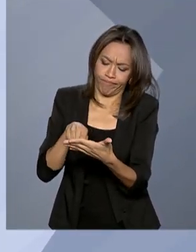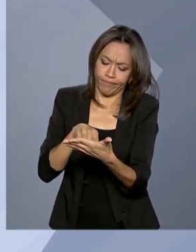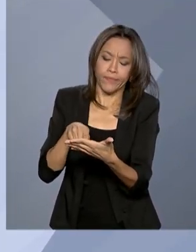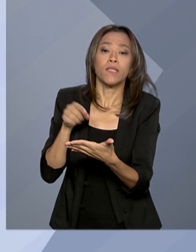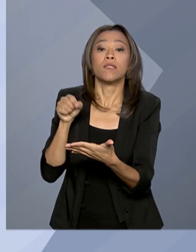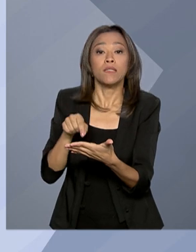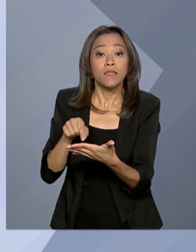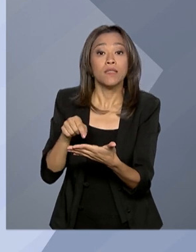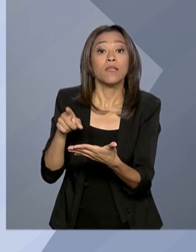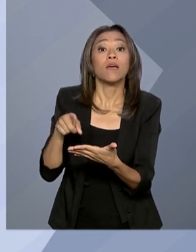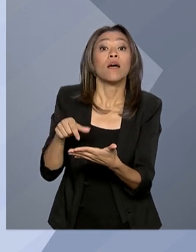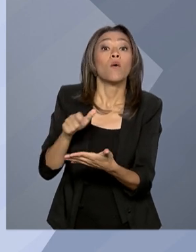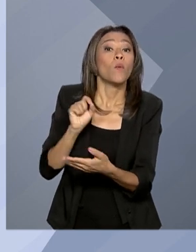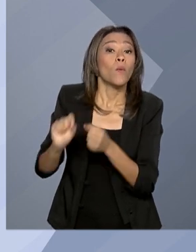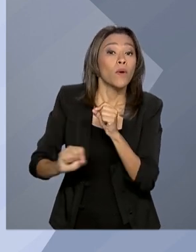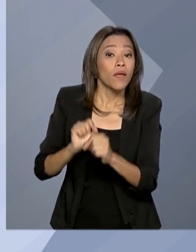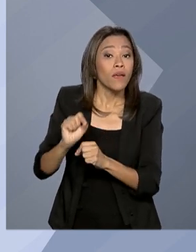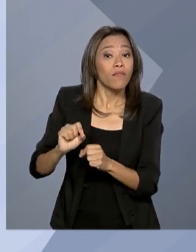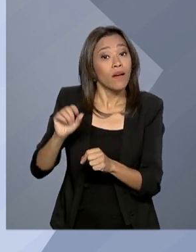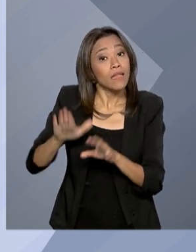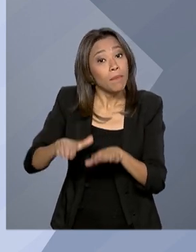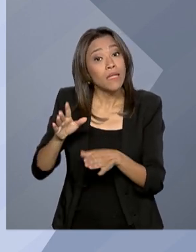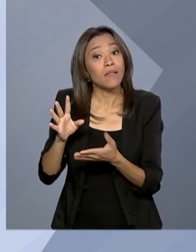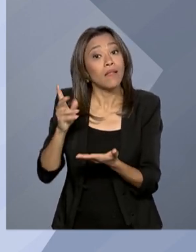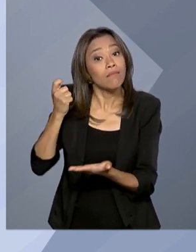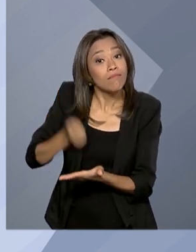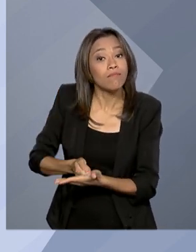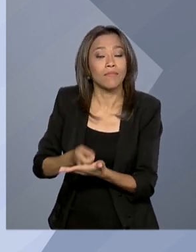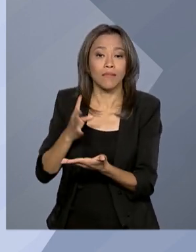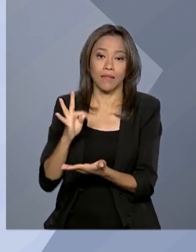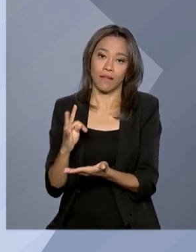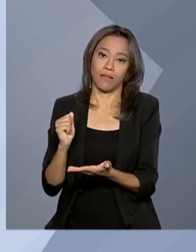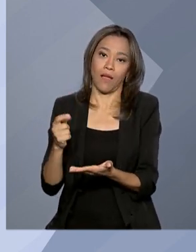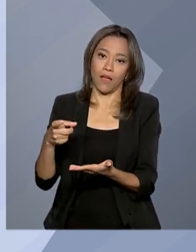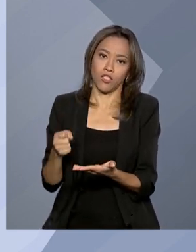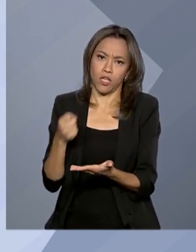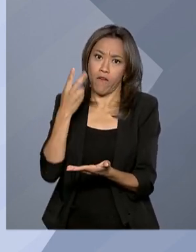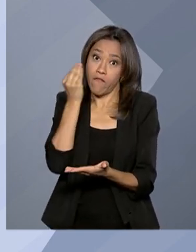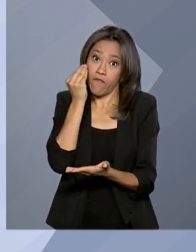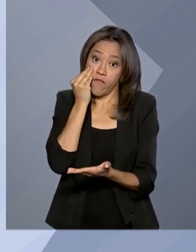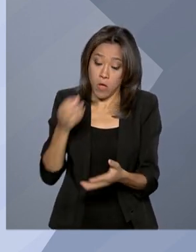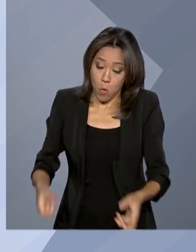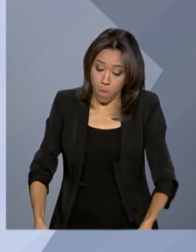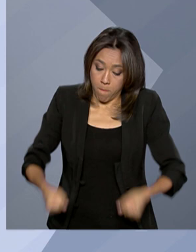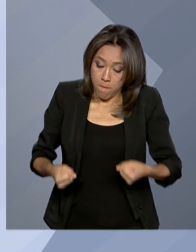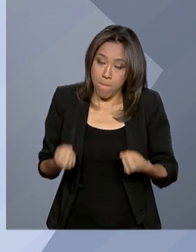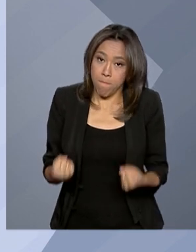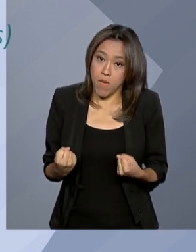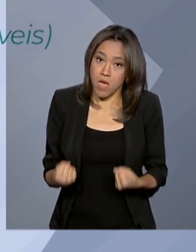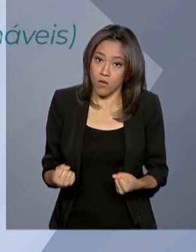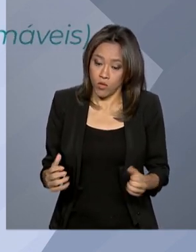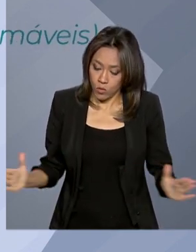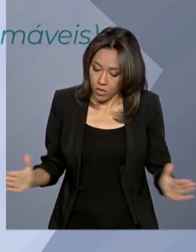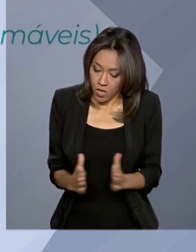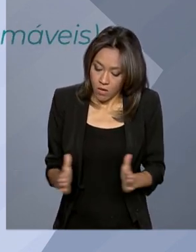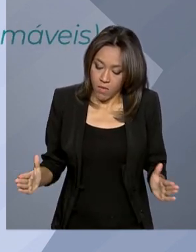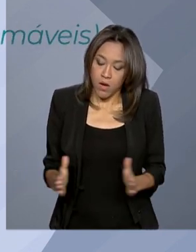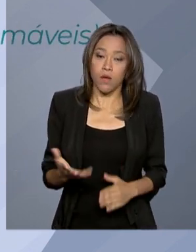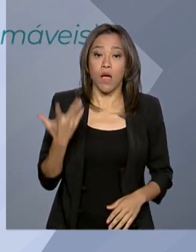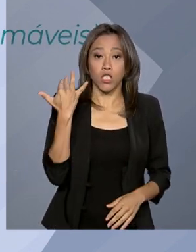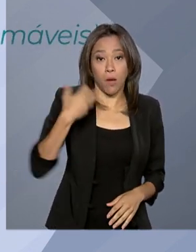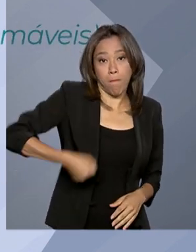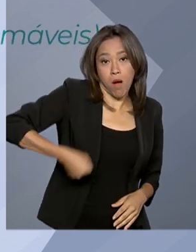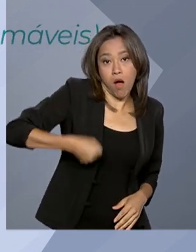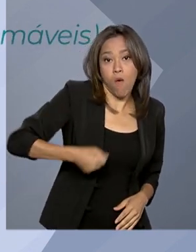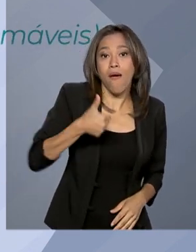bagagem despachada depende da tarifa paga. Confira o peso e as dimensões da mala. A bagagem de mão é de no